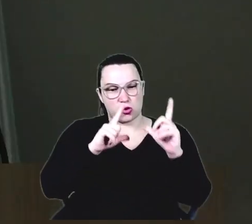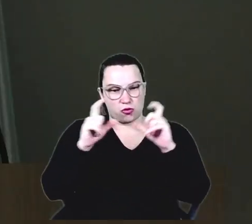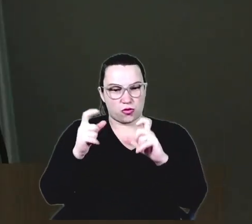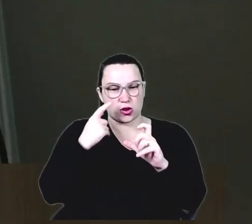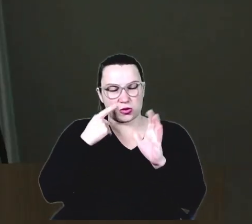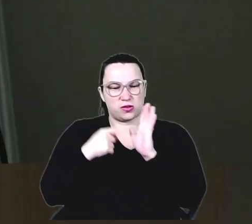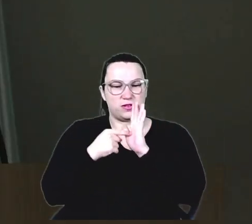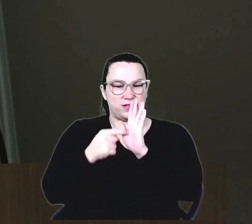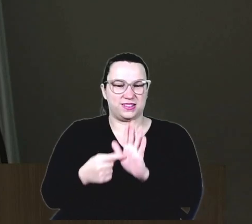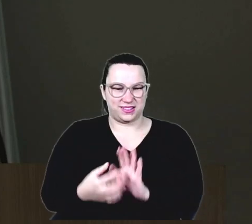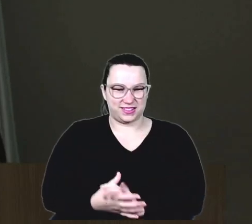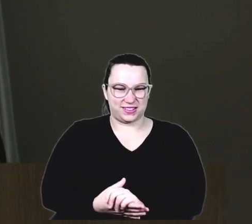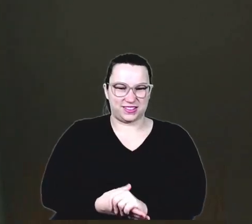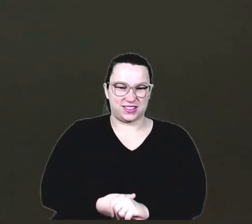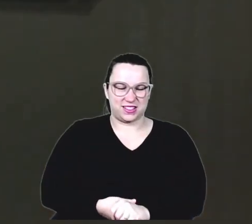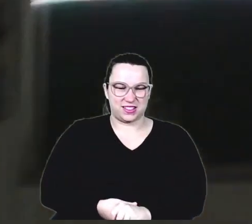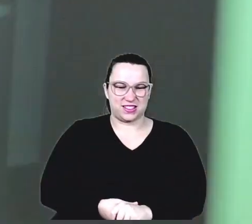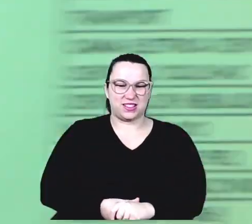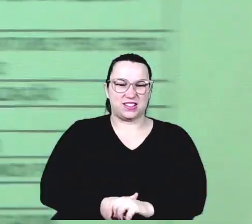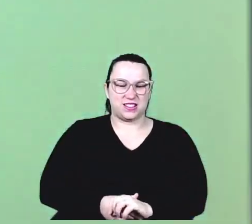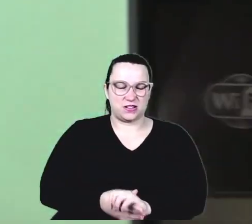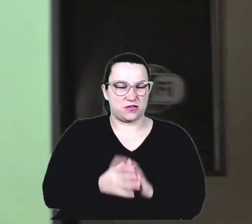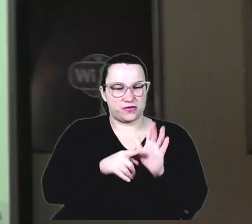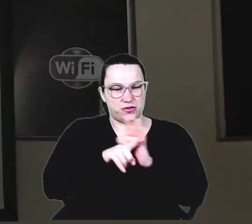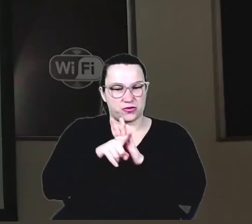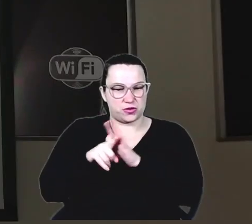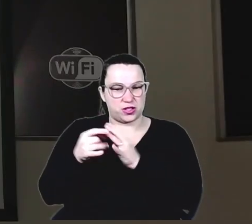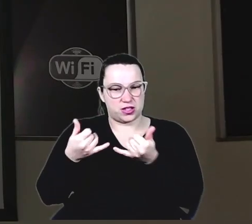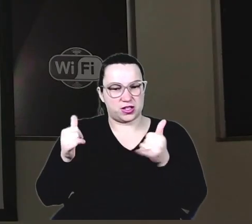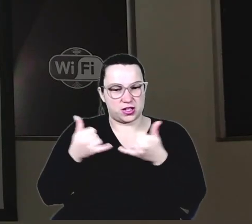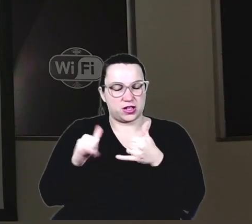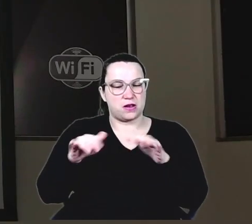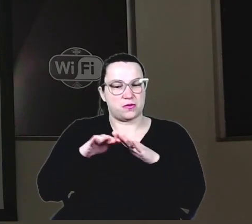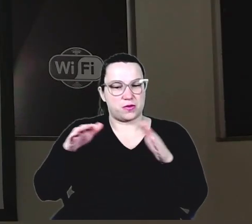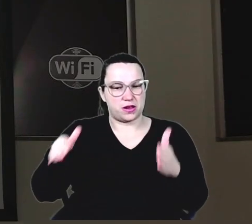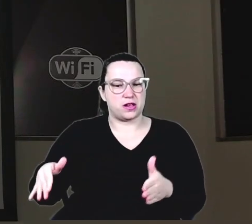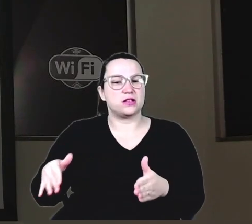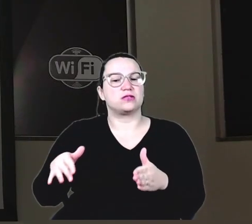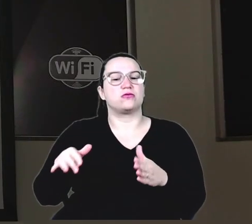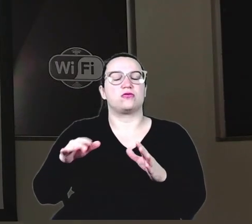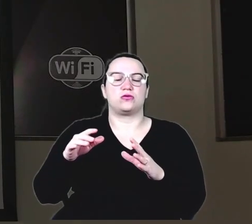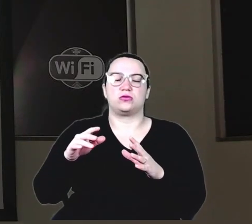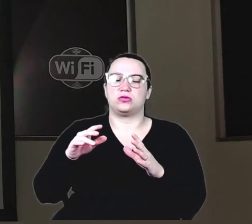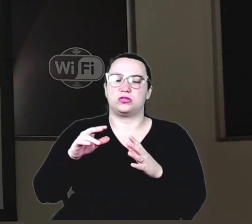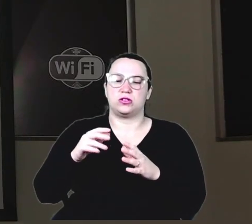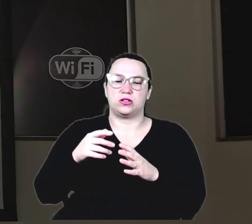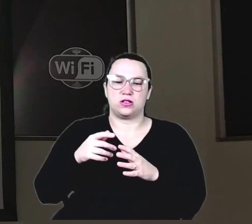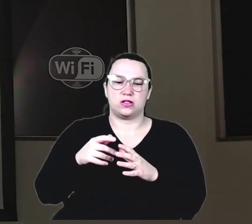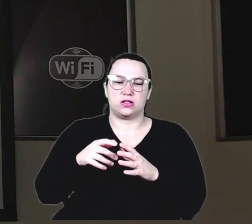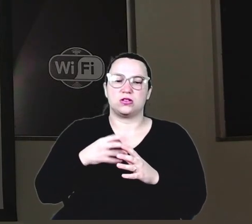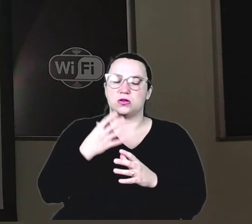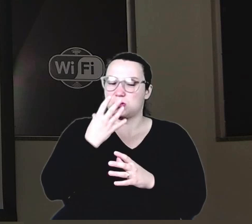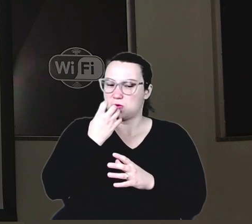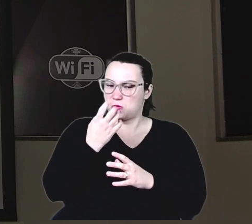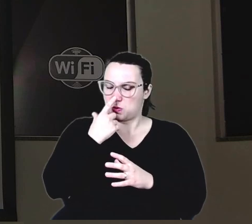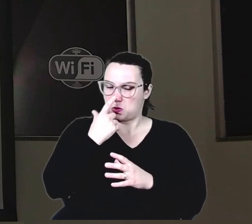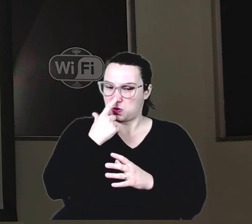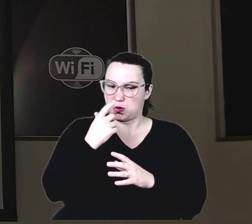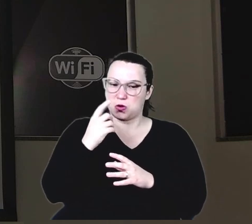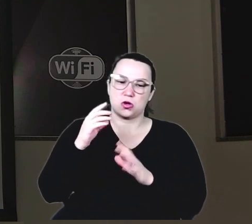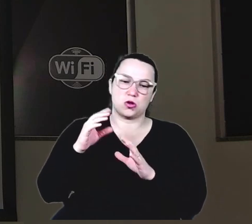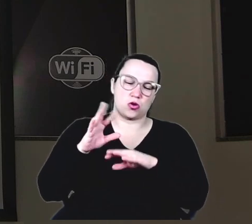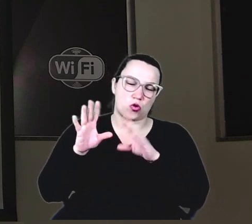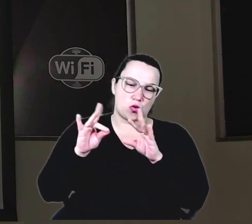Um autoclave, bisturi elétrico, mesa cirúrgica, forro cirúrgico, aspirador de secreção, carro de curativo, carro